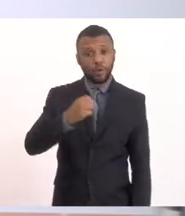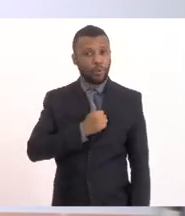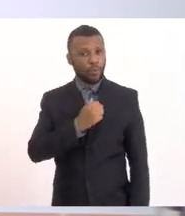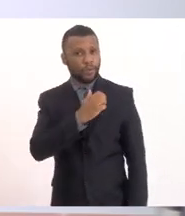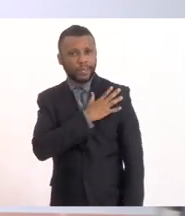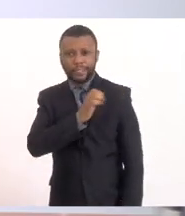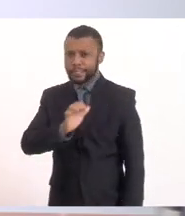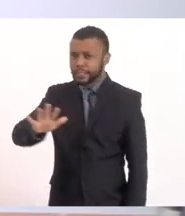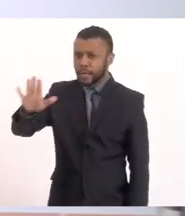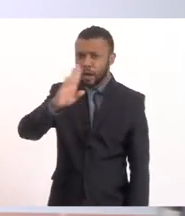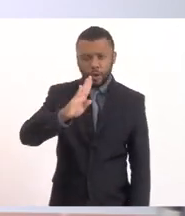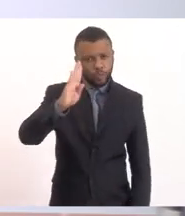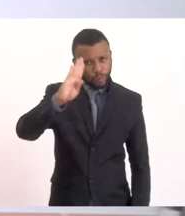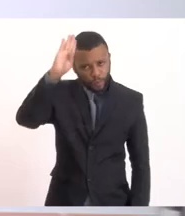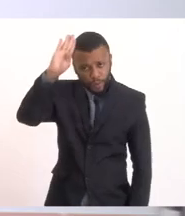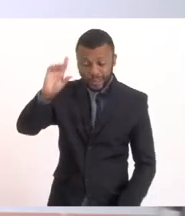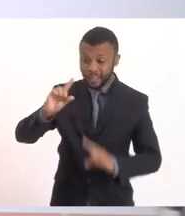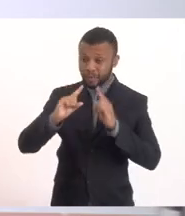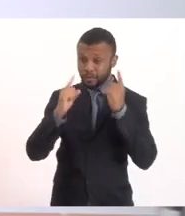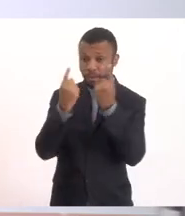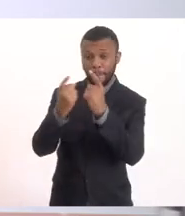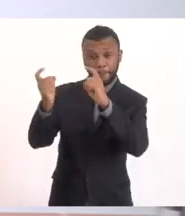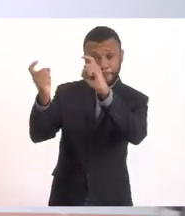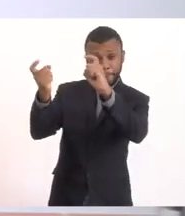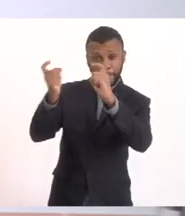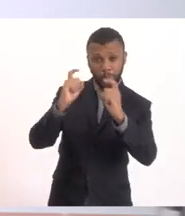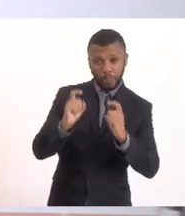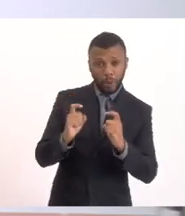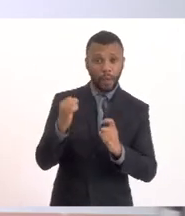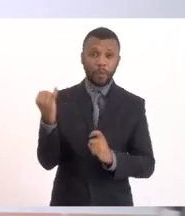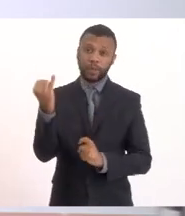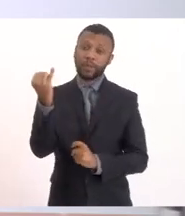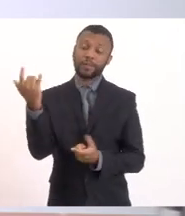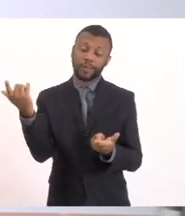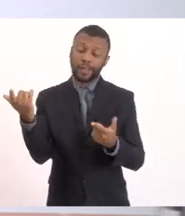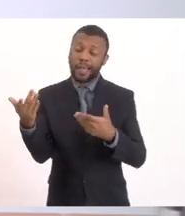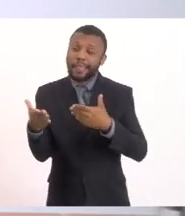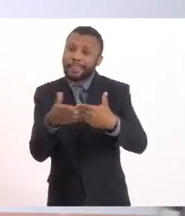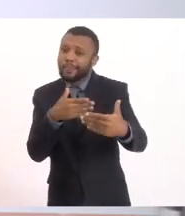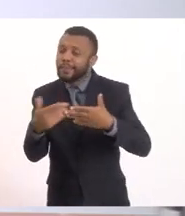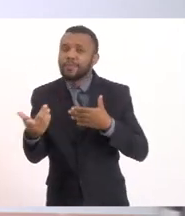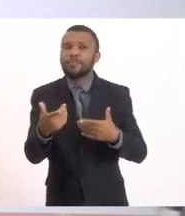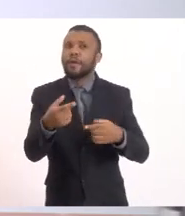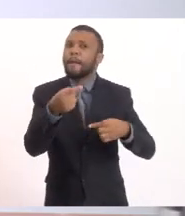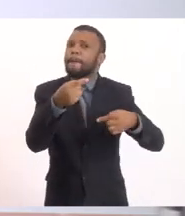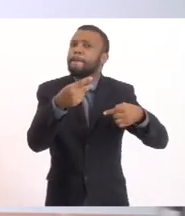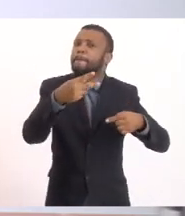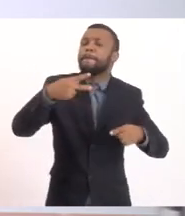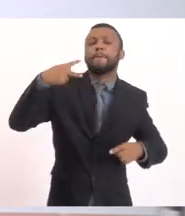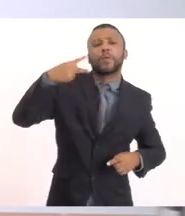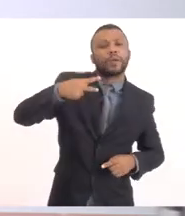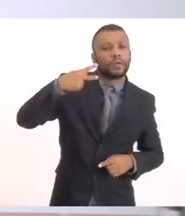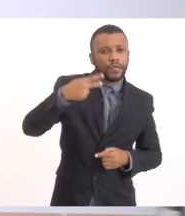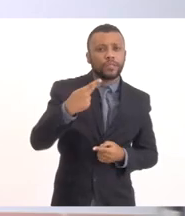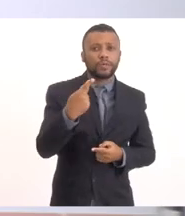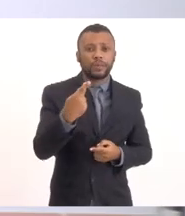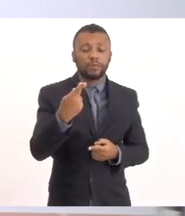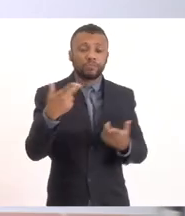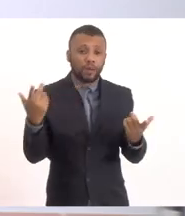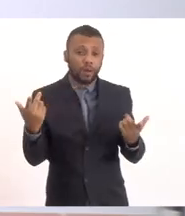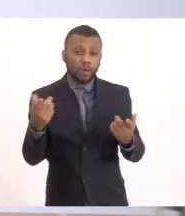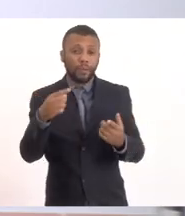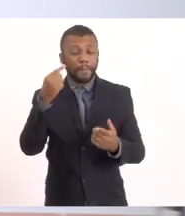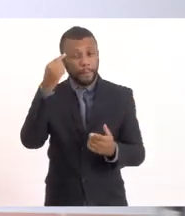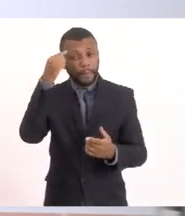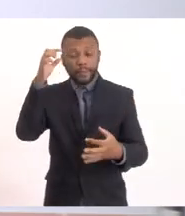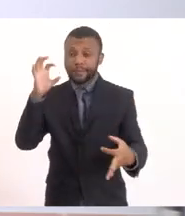união, o é muito importante nesse momento, porque dependente de política, eu acho que a gente tem que pensar no próximo. E a LERJ, o governo do Estado está lá, para dar todo